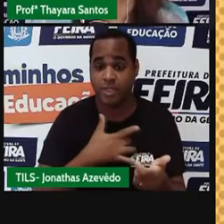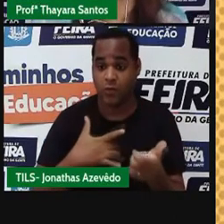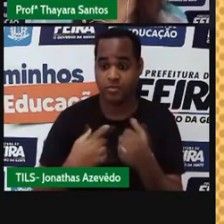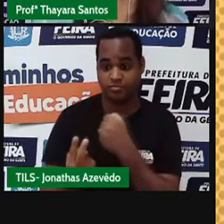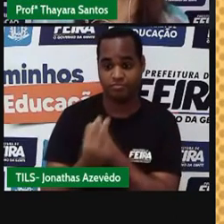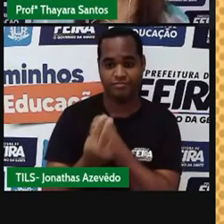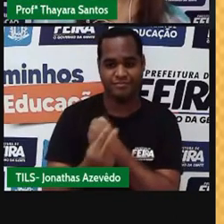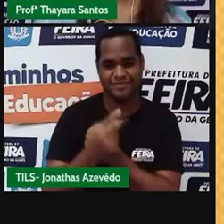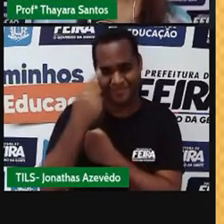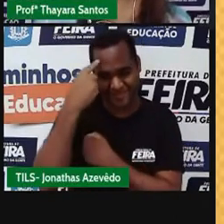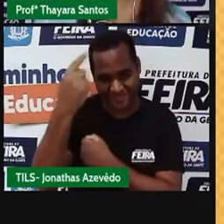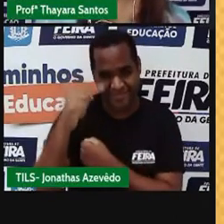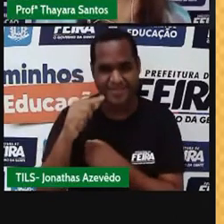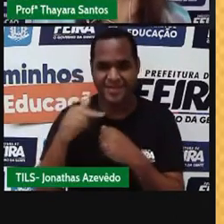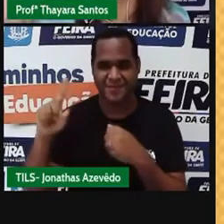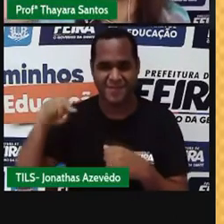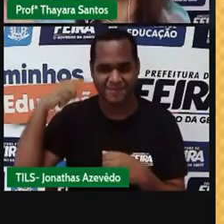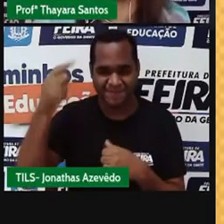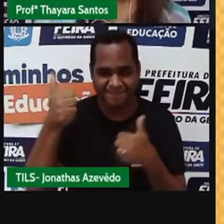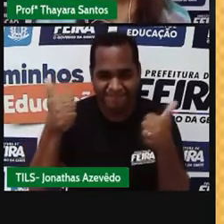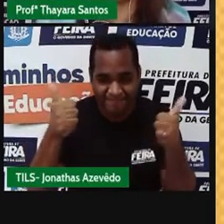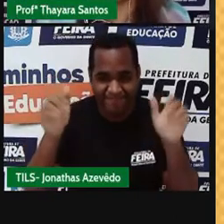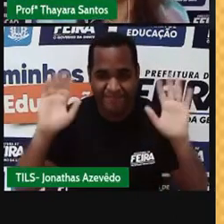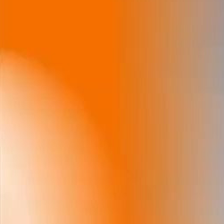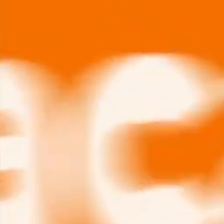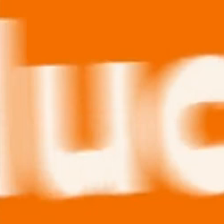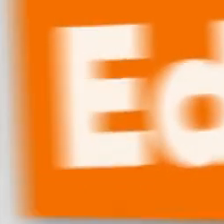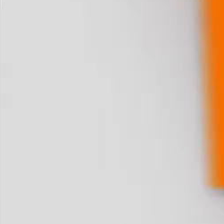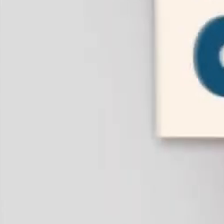E até a próxima aula, gente. Tchau, tchau. Tchau.